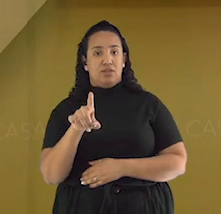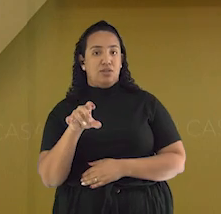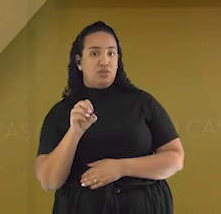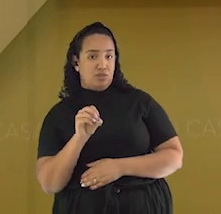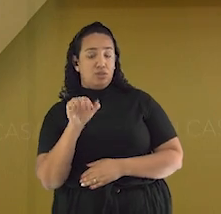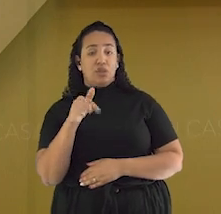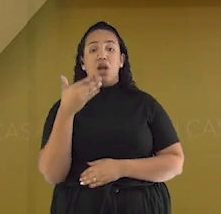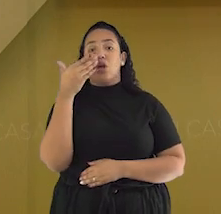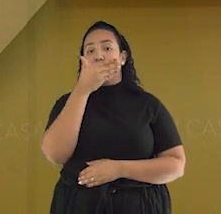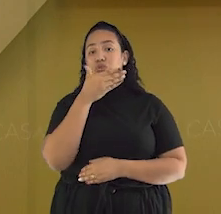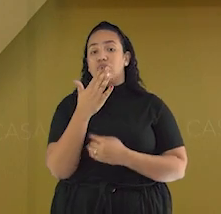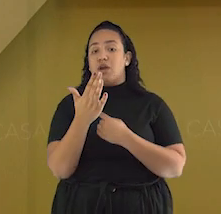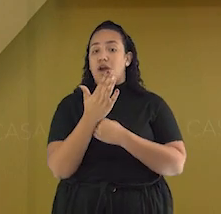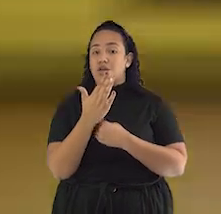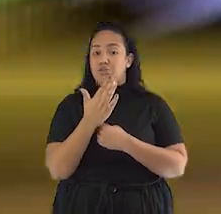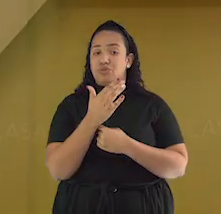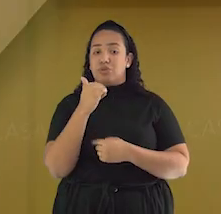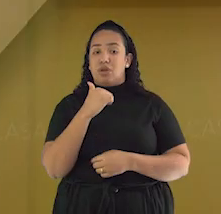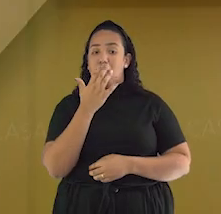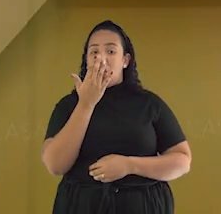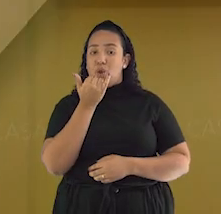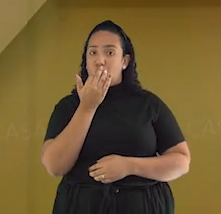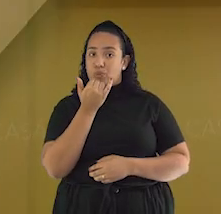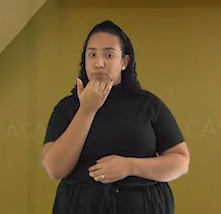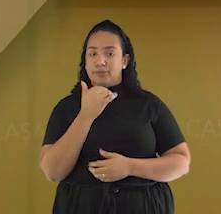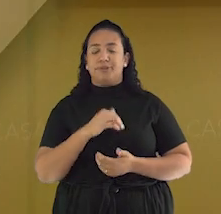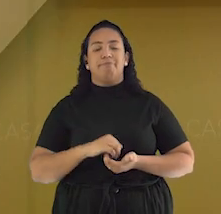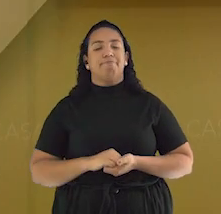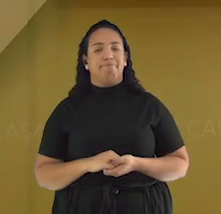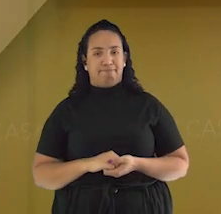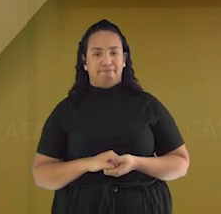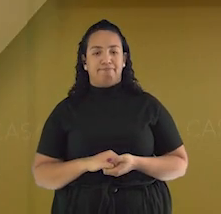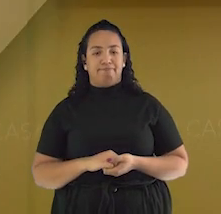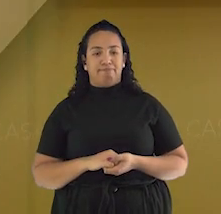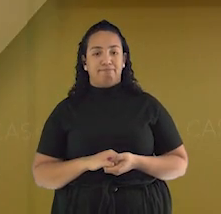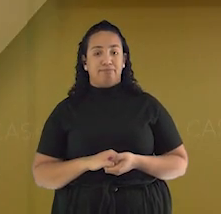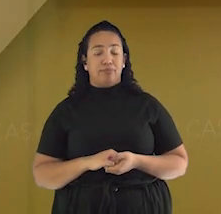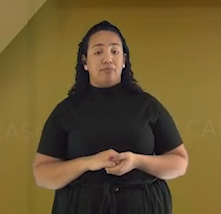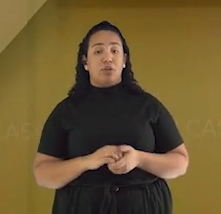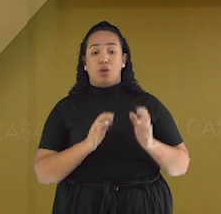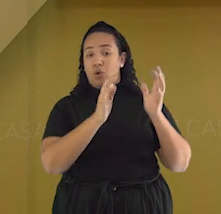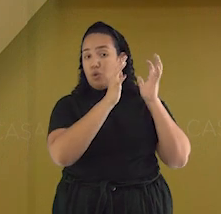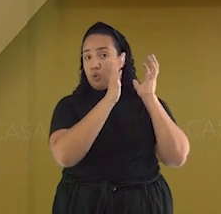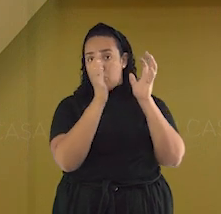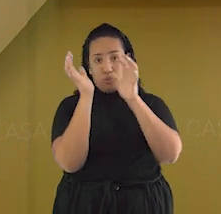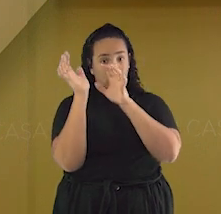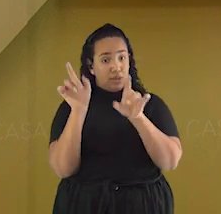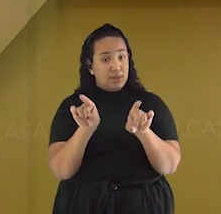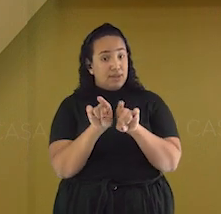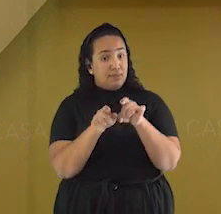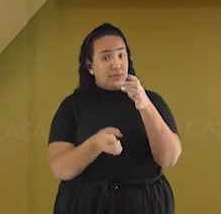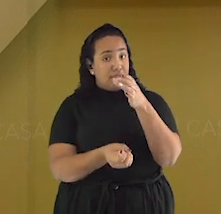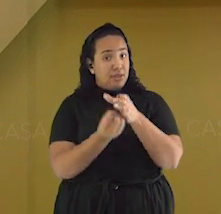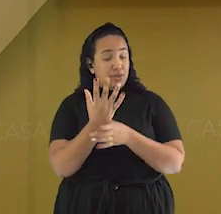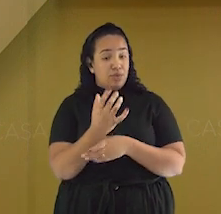auxiliando na digestão. O coco também deu origem ao quindim, tá? Sua versão europeia é chamada